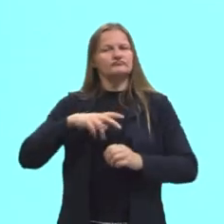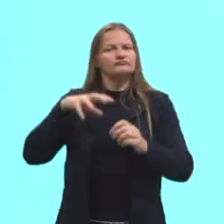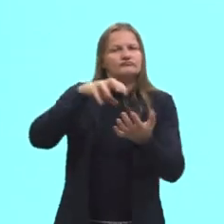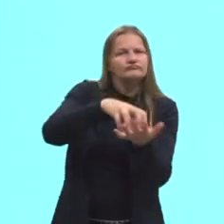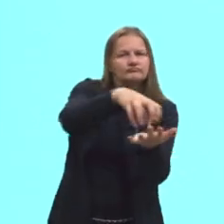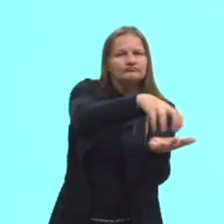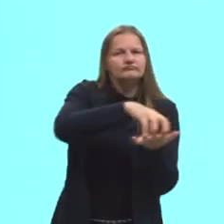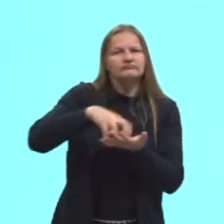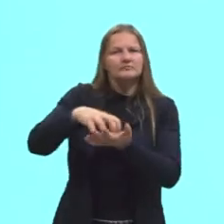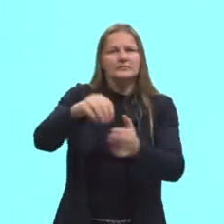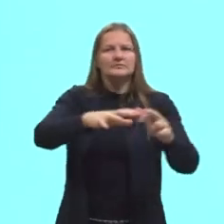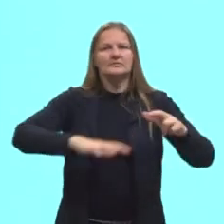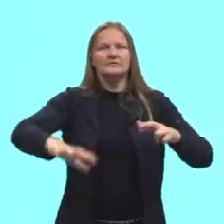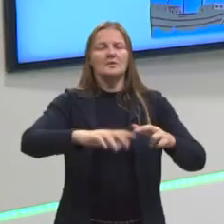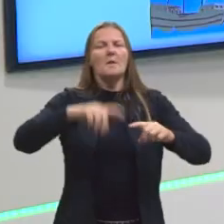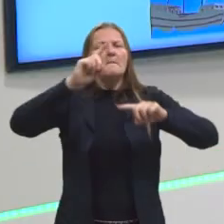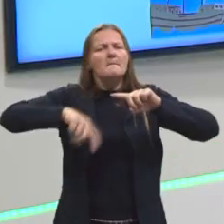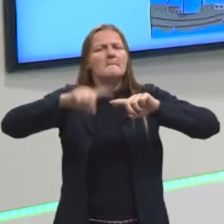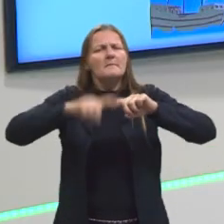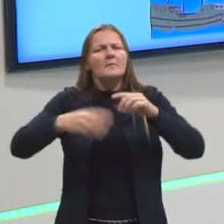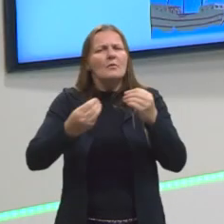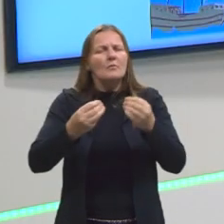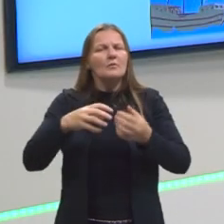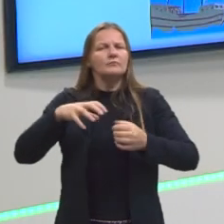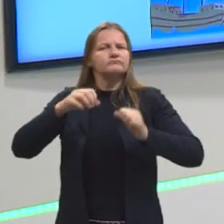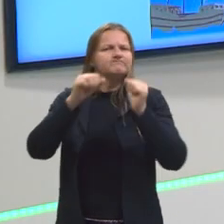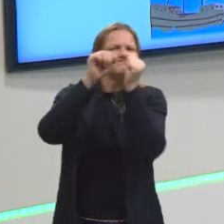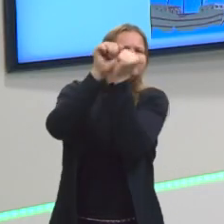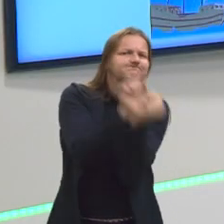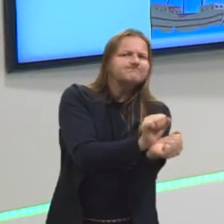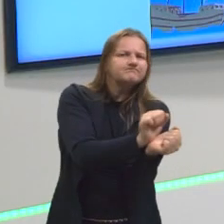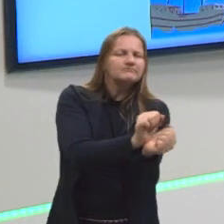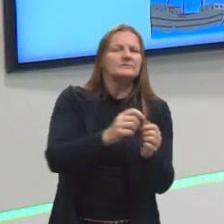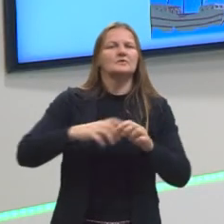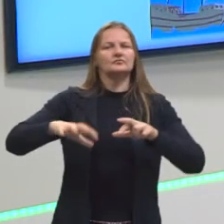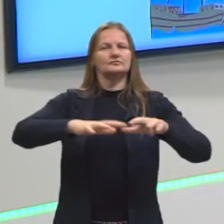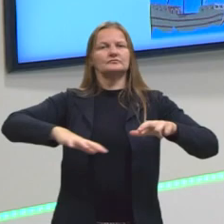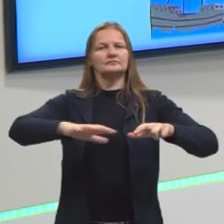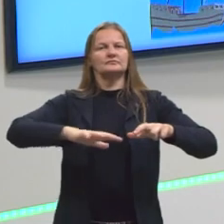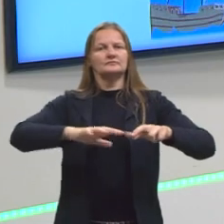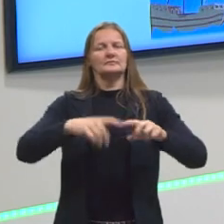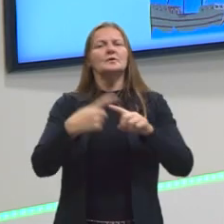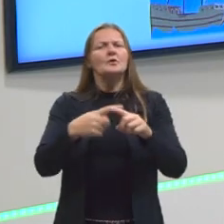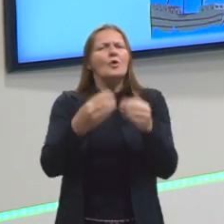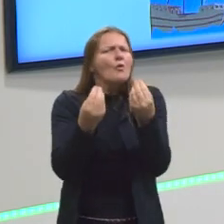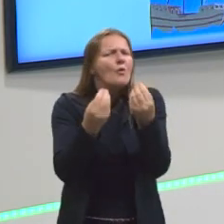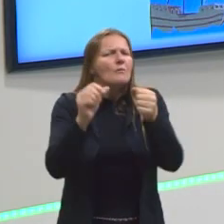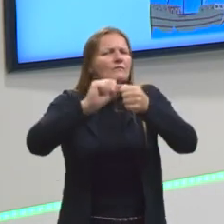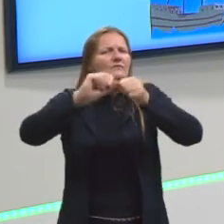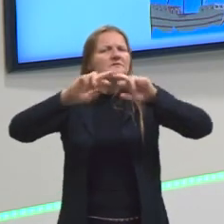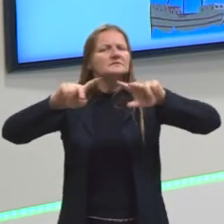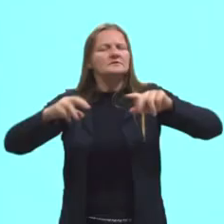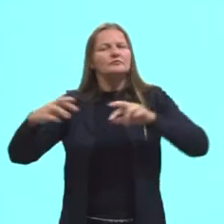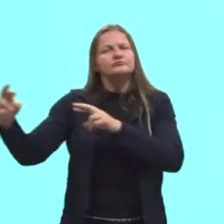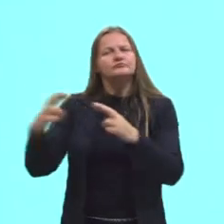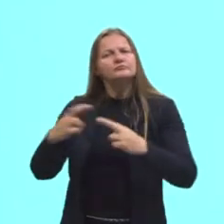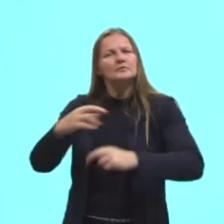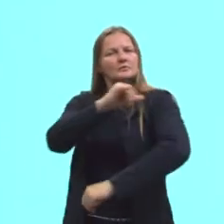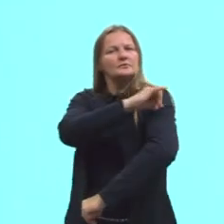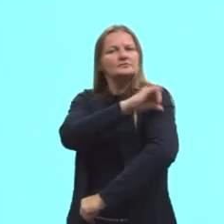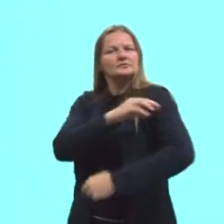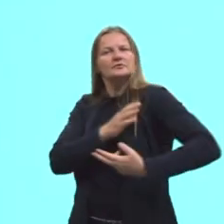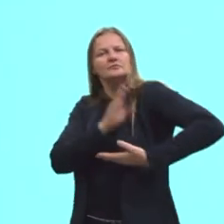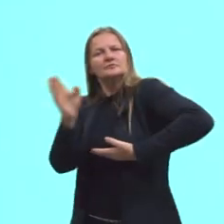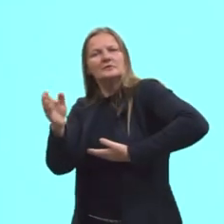territórios. E ela proibia a escravidão nos seus territórios. Então, como é que tinha essa rota do Rio de Janeiro para